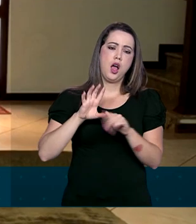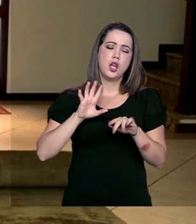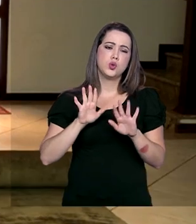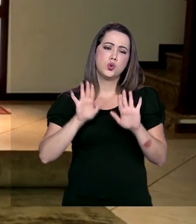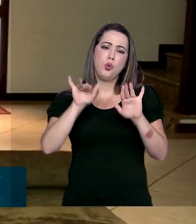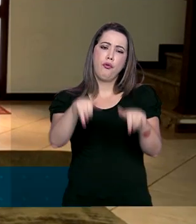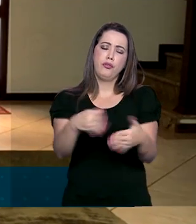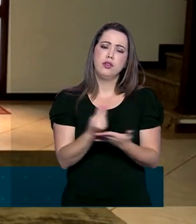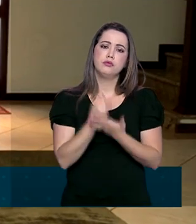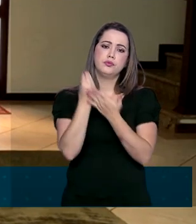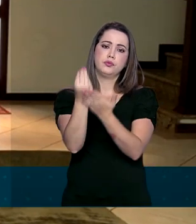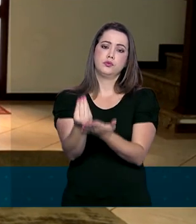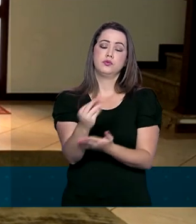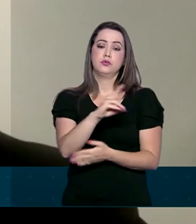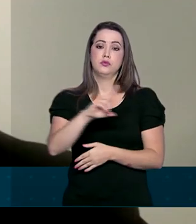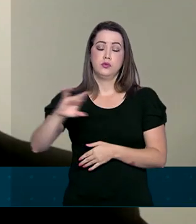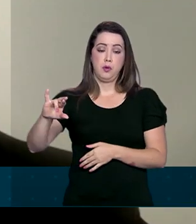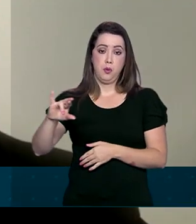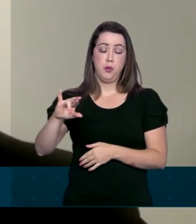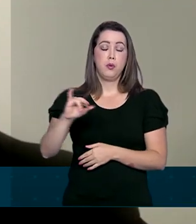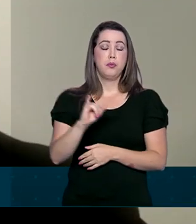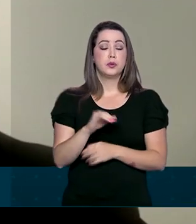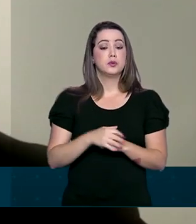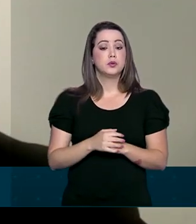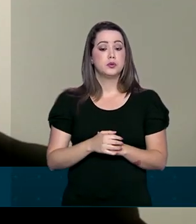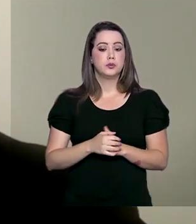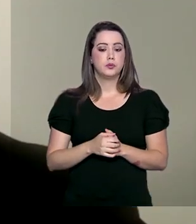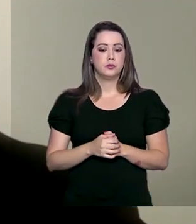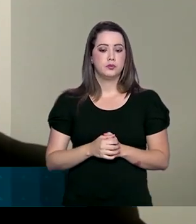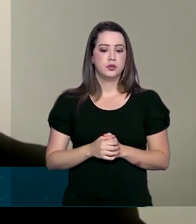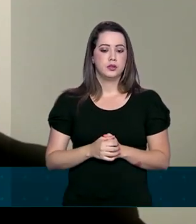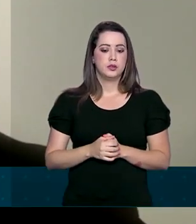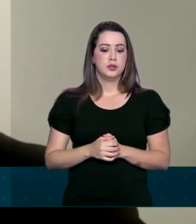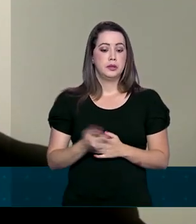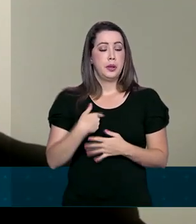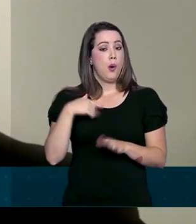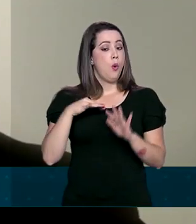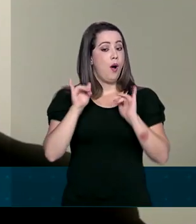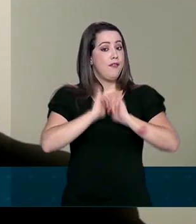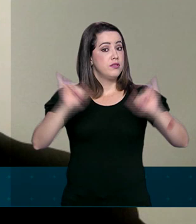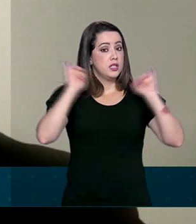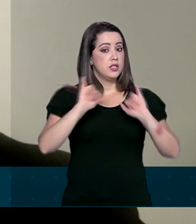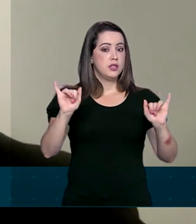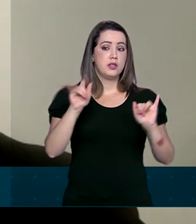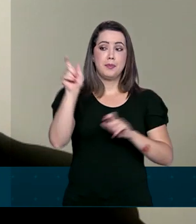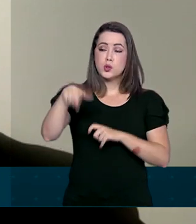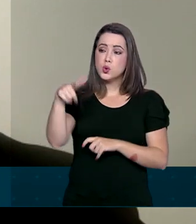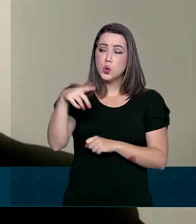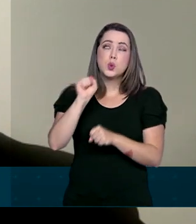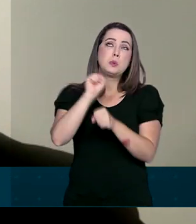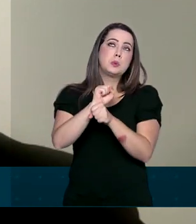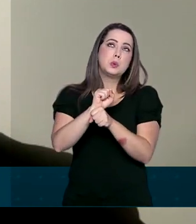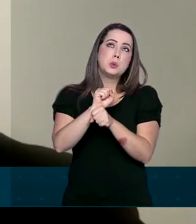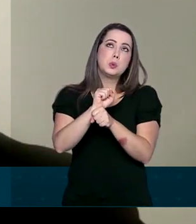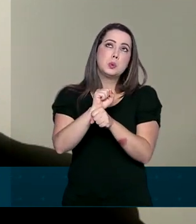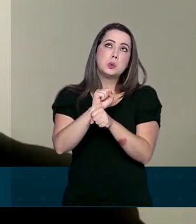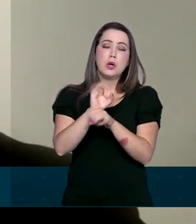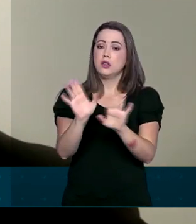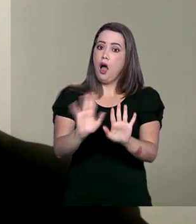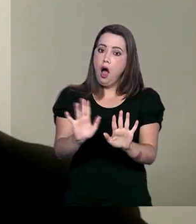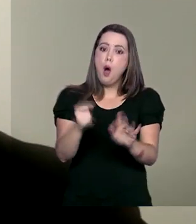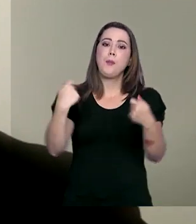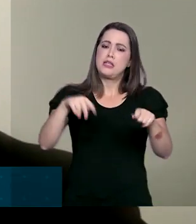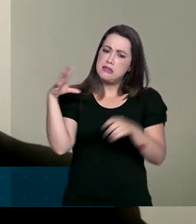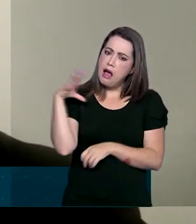final da entrega da declaração. O alerta é no sentido de que o contribuinte não deixe para entregar a declaração na última hora.